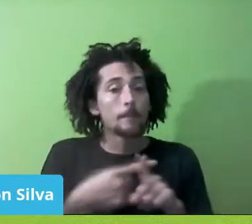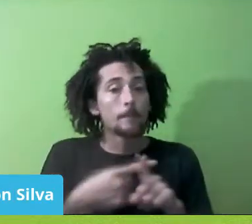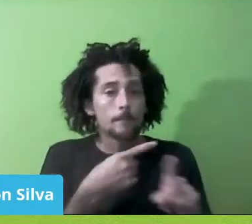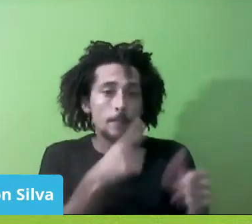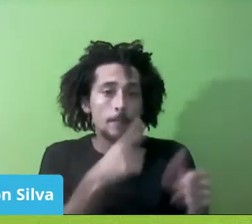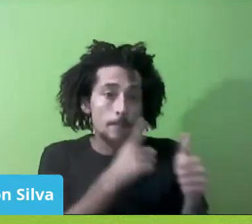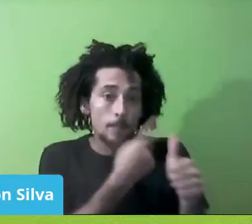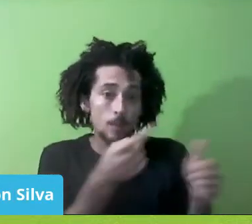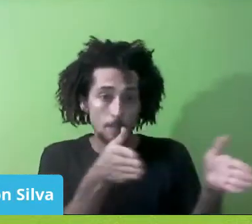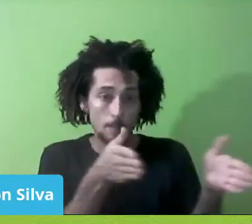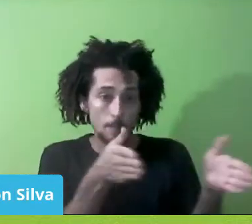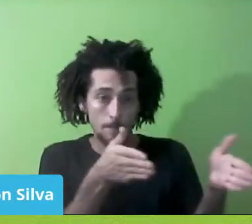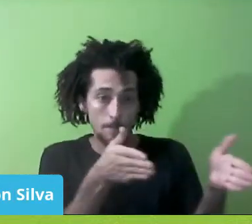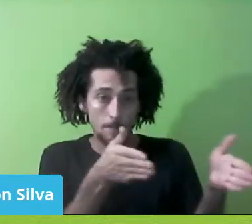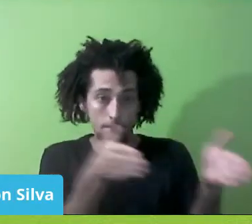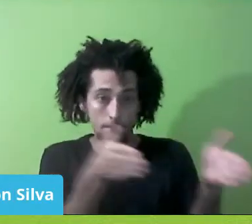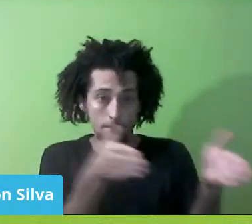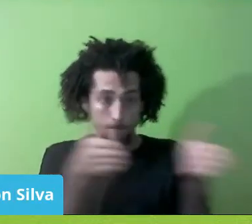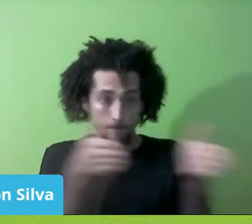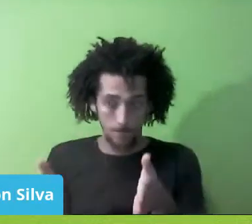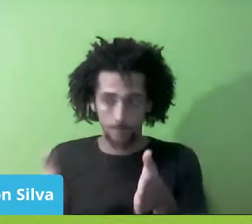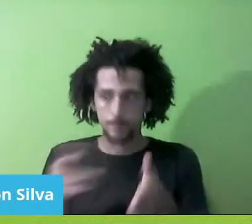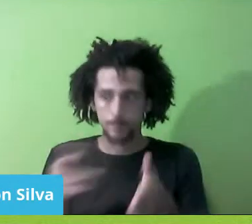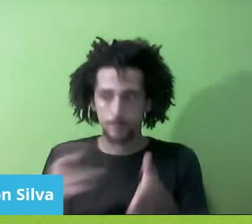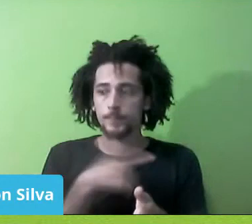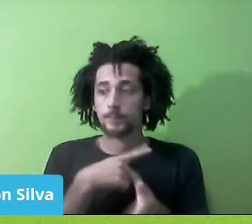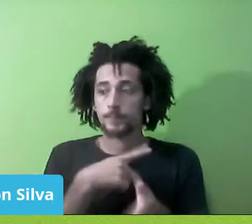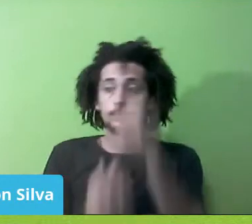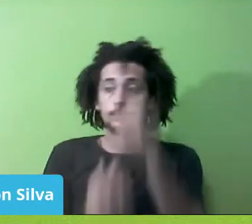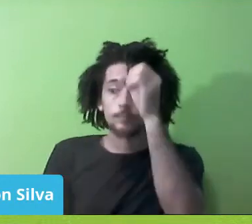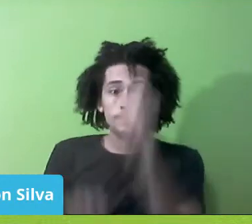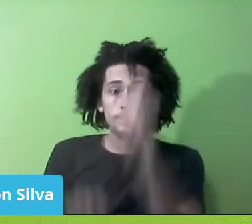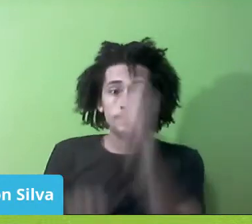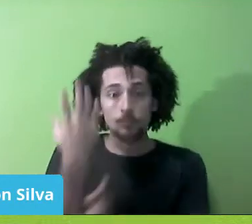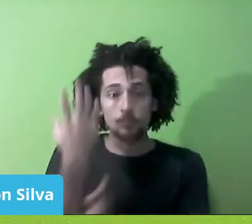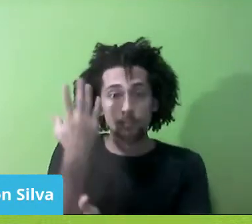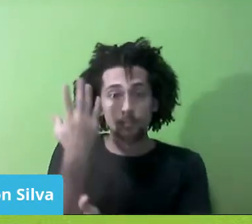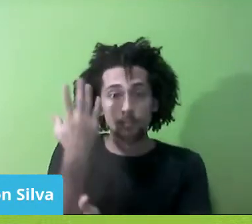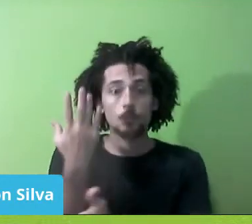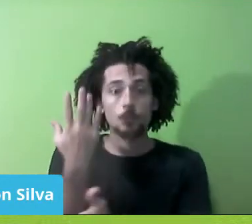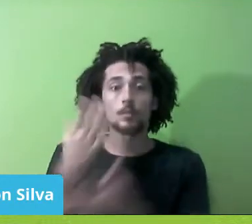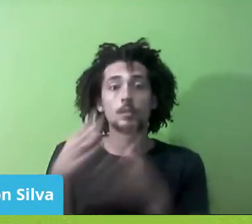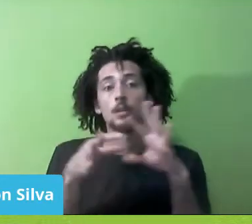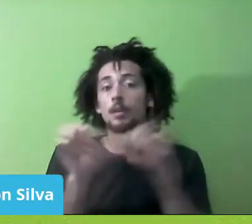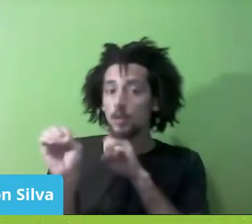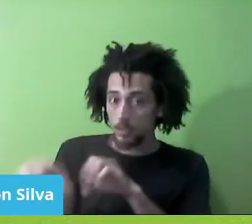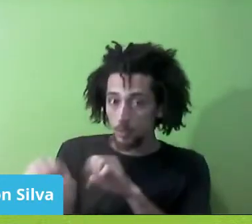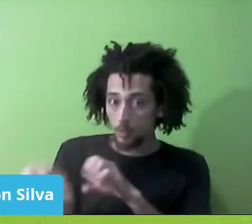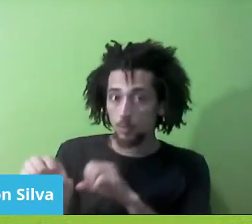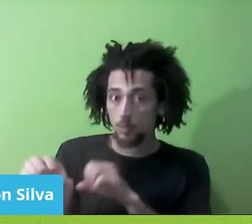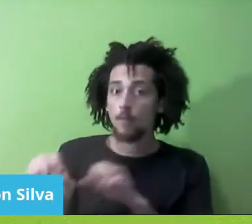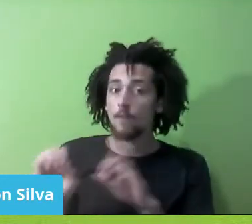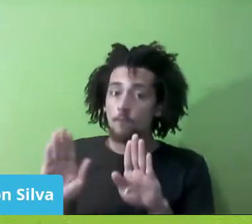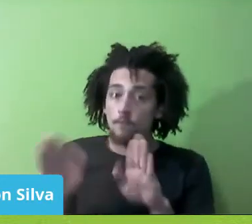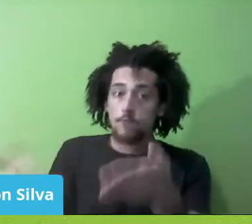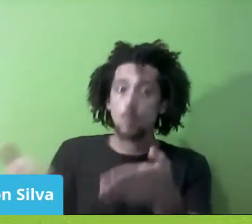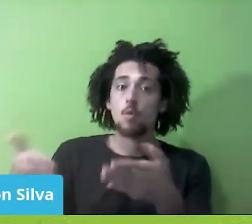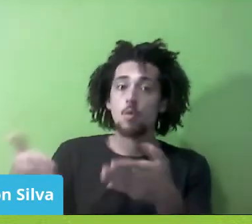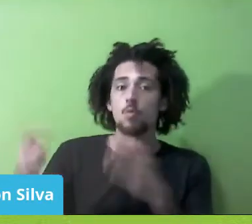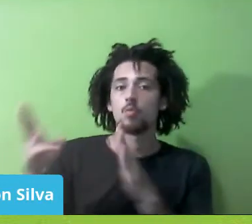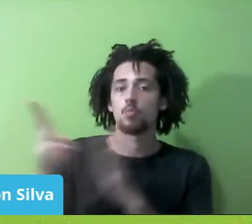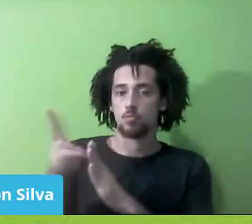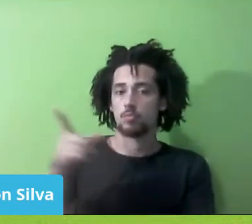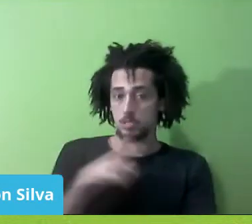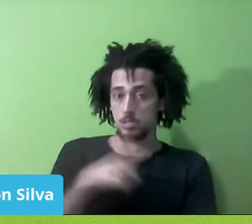surge uma ideia de uma educação escolar para os indígenas, e a constituição determina, né, que, é, é,